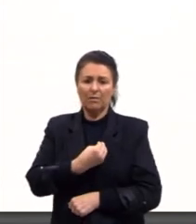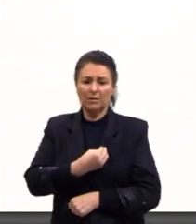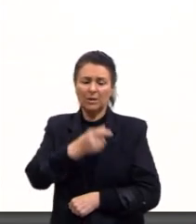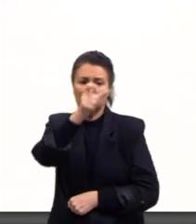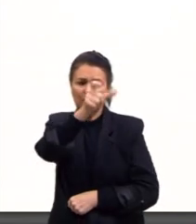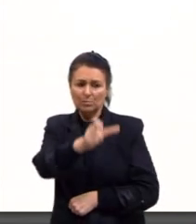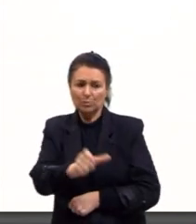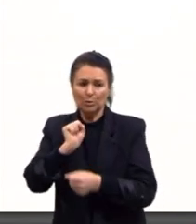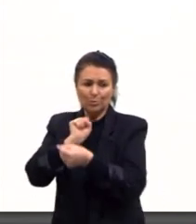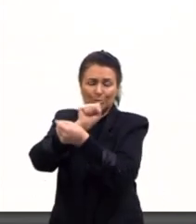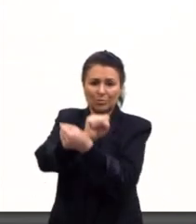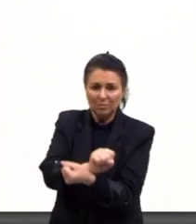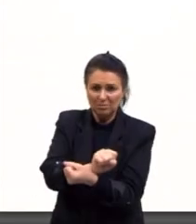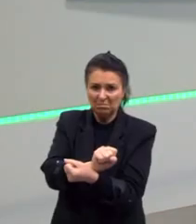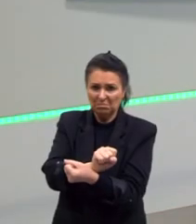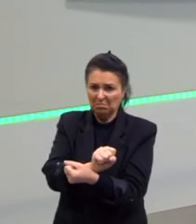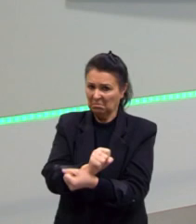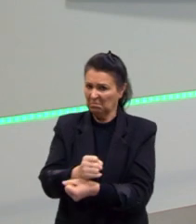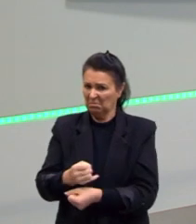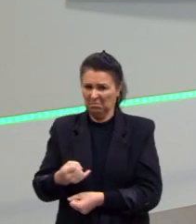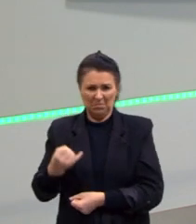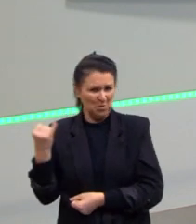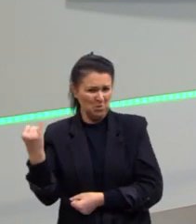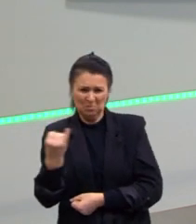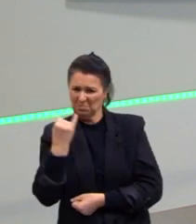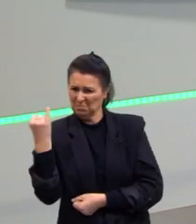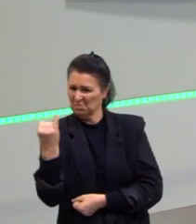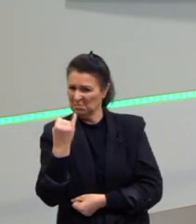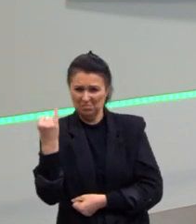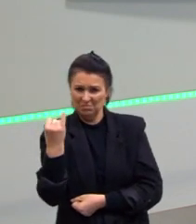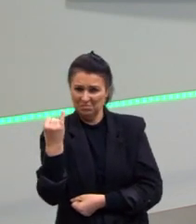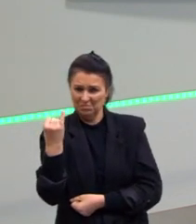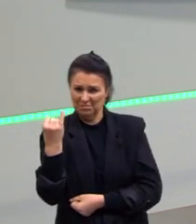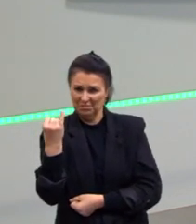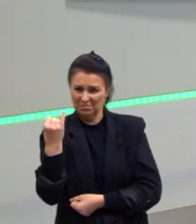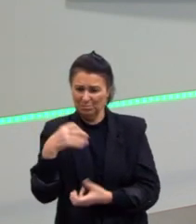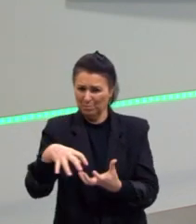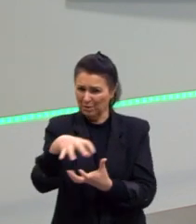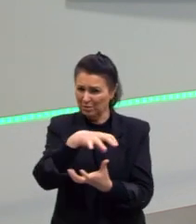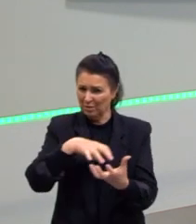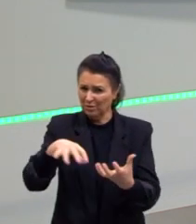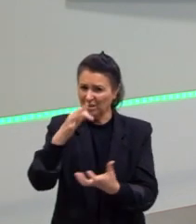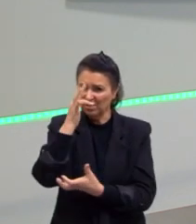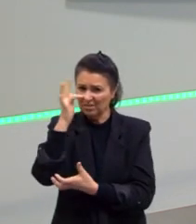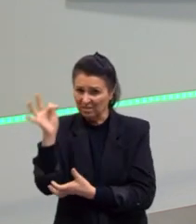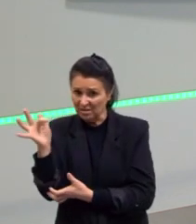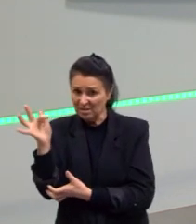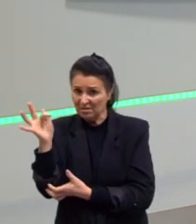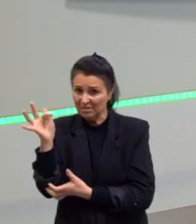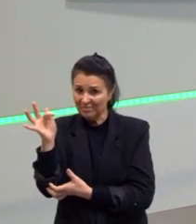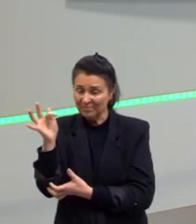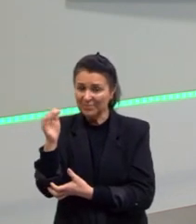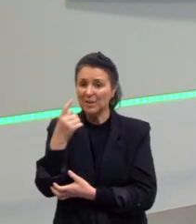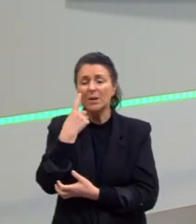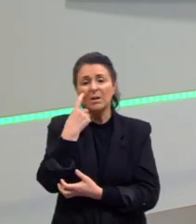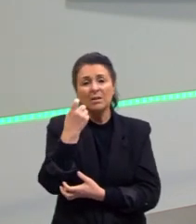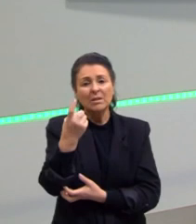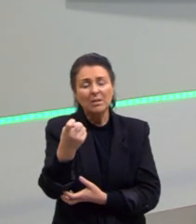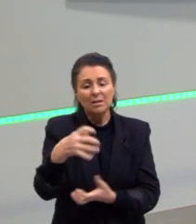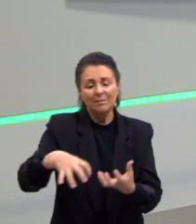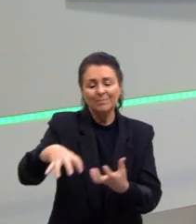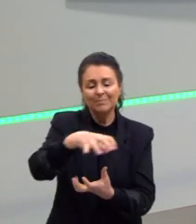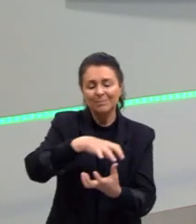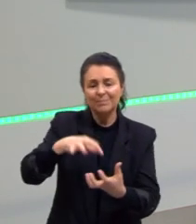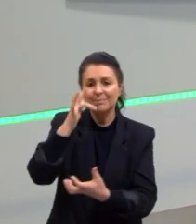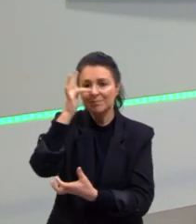dos escravizados, será que elas não importavam para os revolucionários franceses? E uma questão que é bem interessante é que se diz, então, que a Revolução